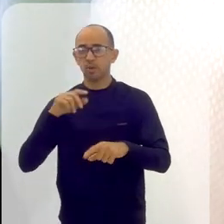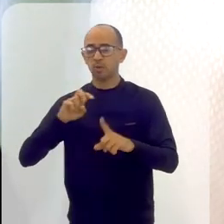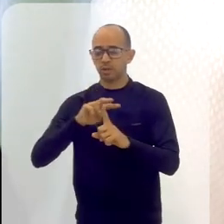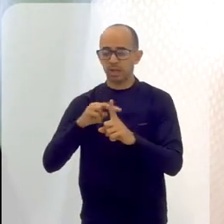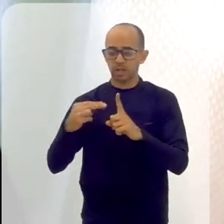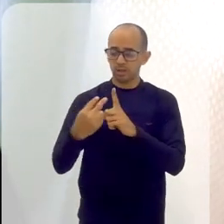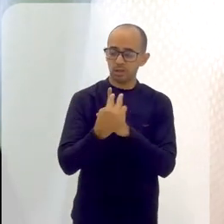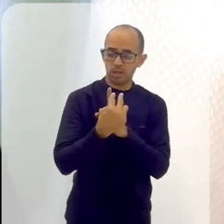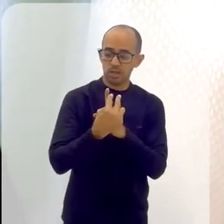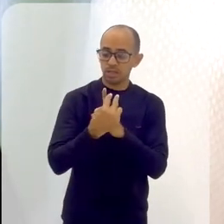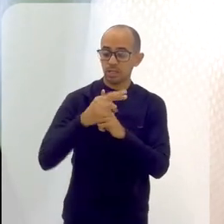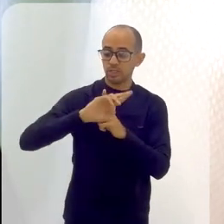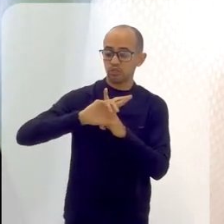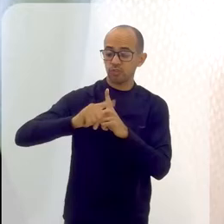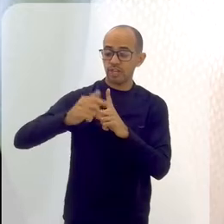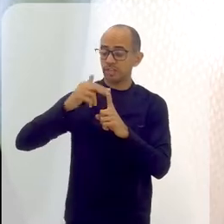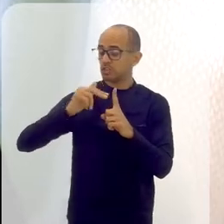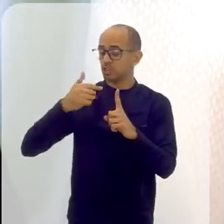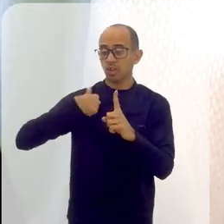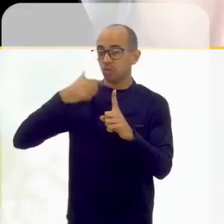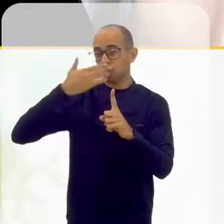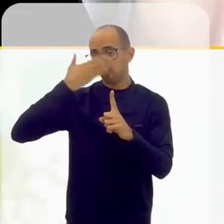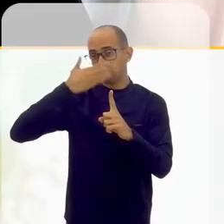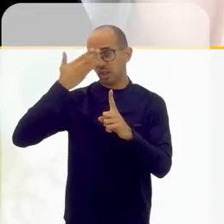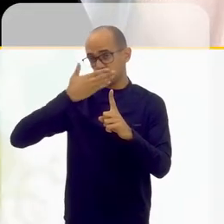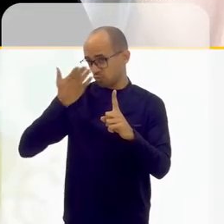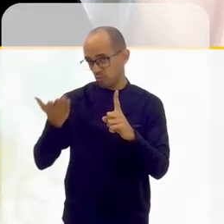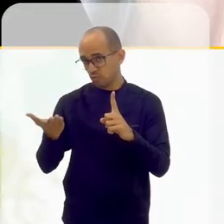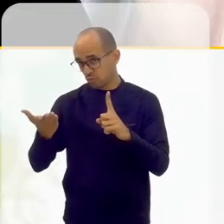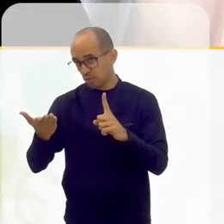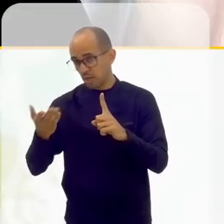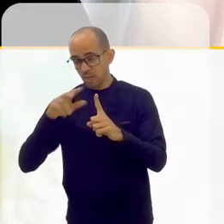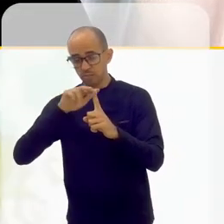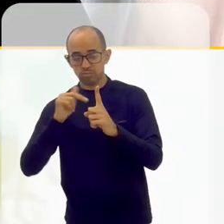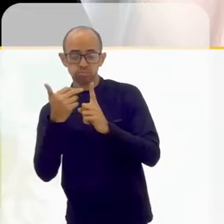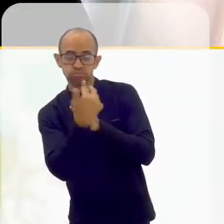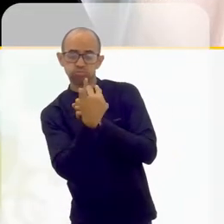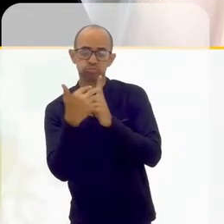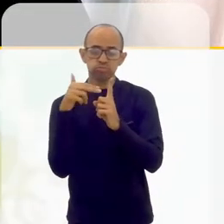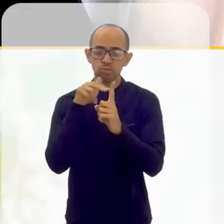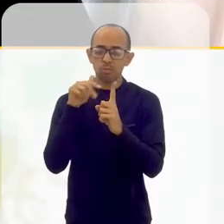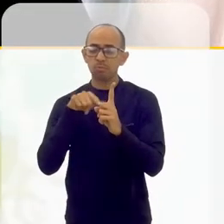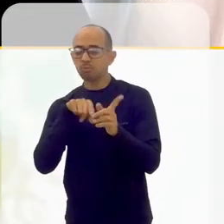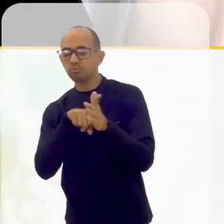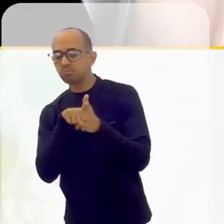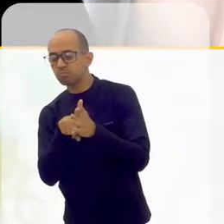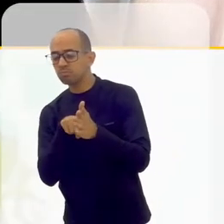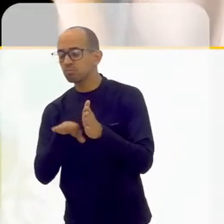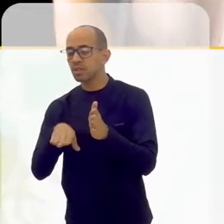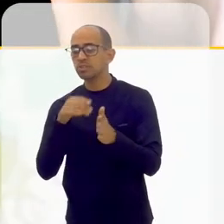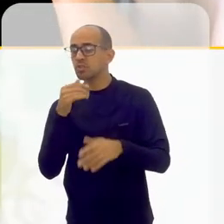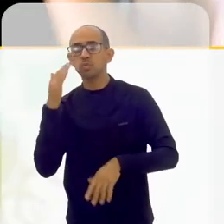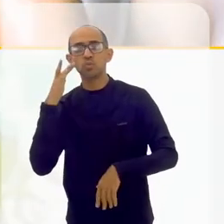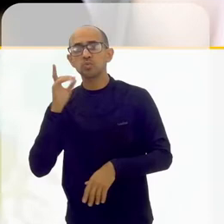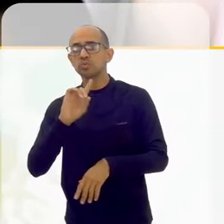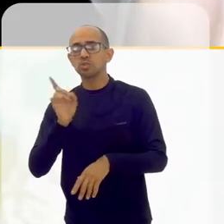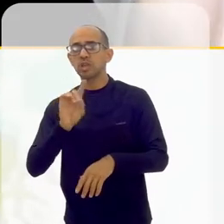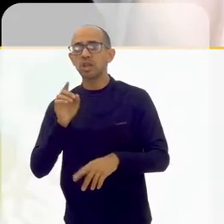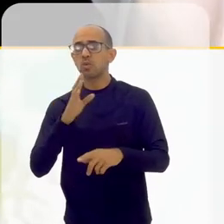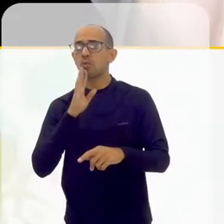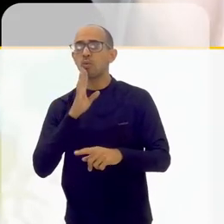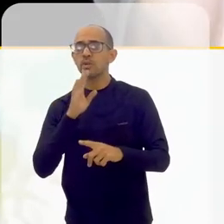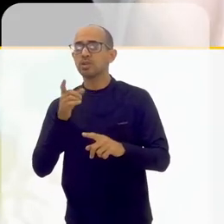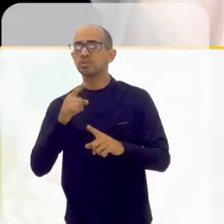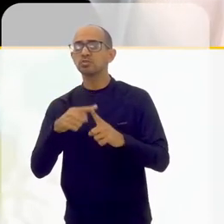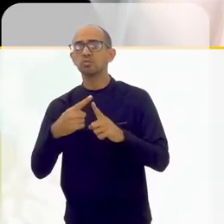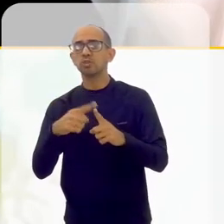nossa perspectiva, isso que faz a gente crescer. Então, é extremamente importante que a gente tenha não só a escuta pelos outros, mas